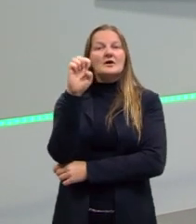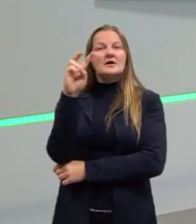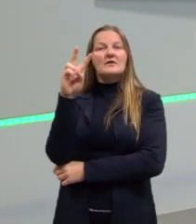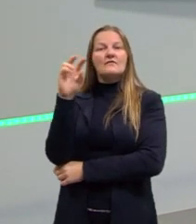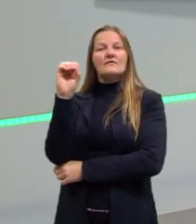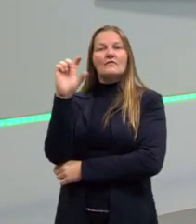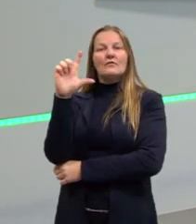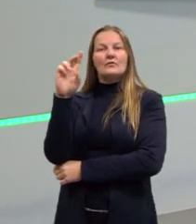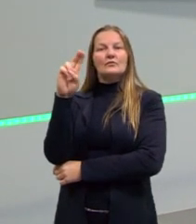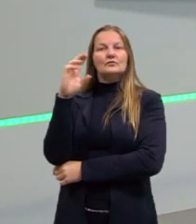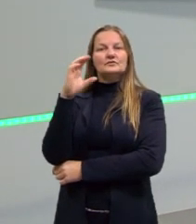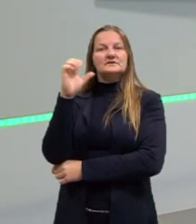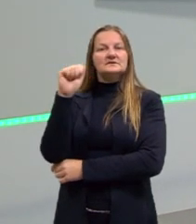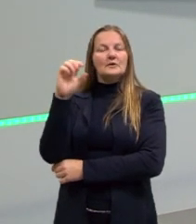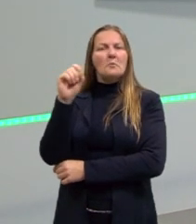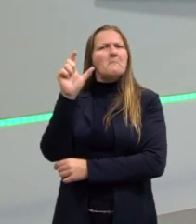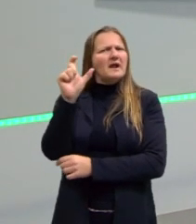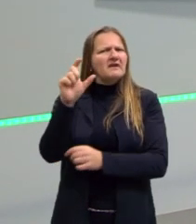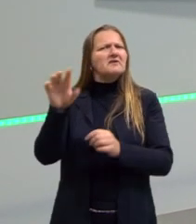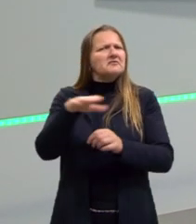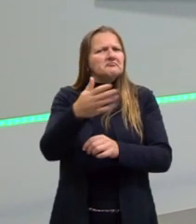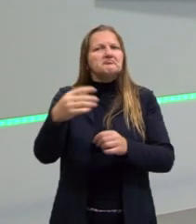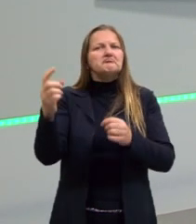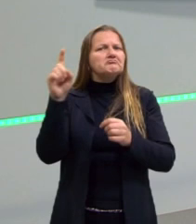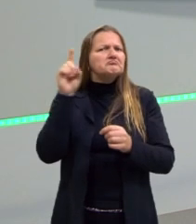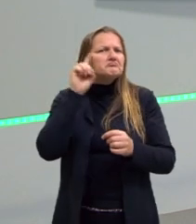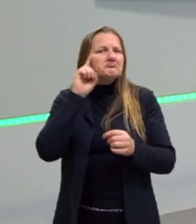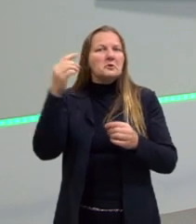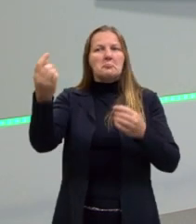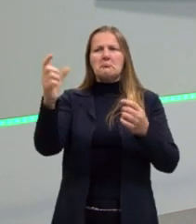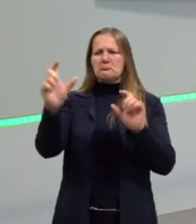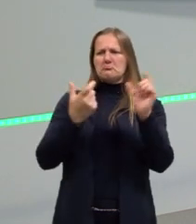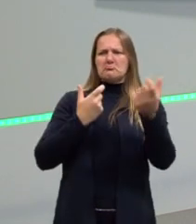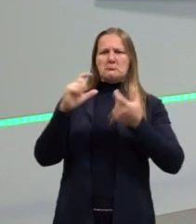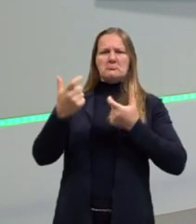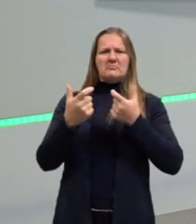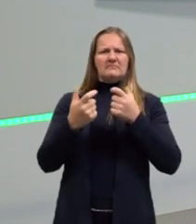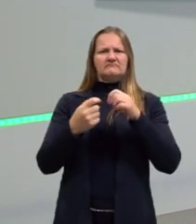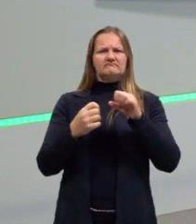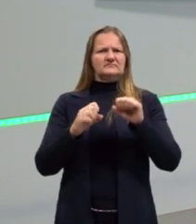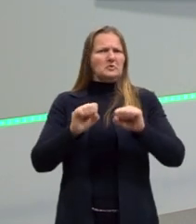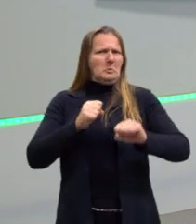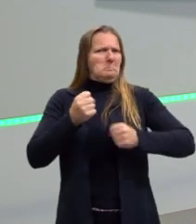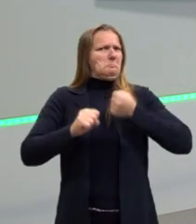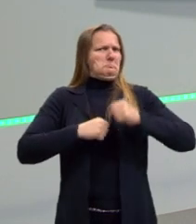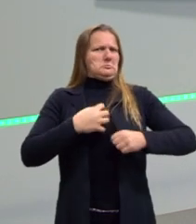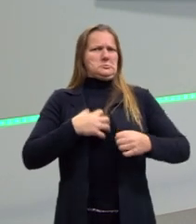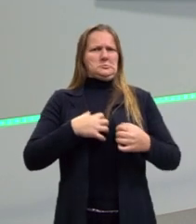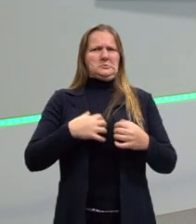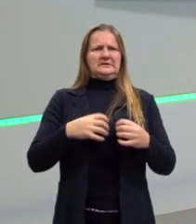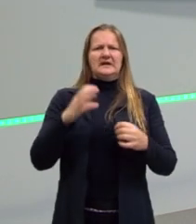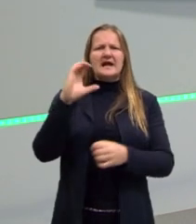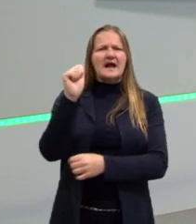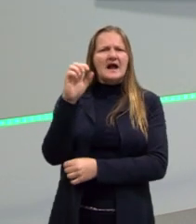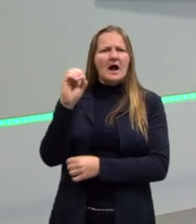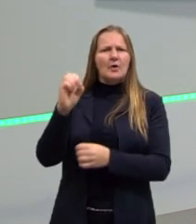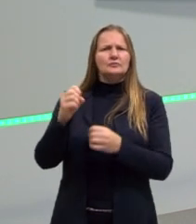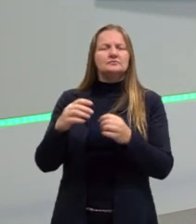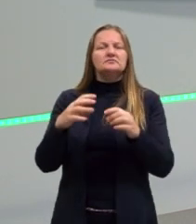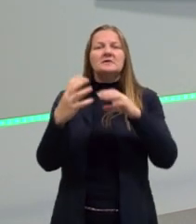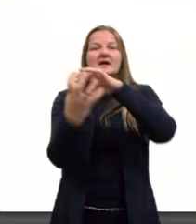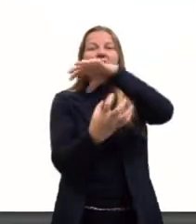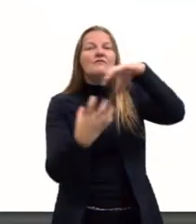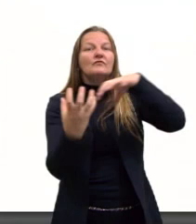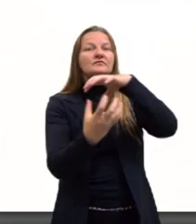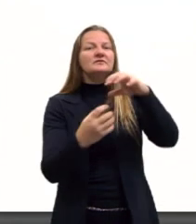gente escuta essa palavra por aí, e às vezes as pessoas acham que é uma revolta, que é um caos, a revolução às vezes tem